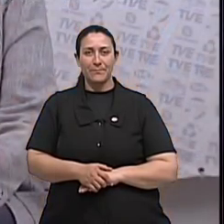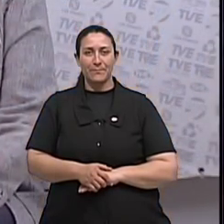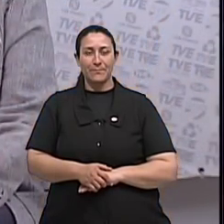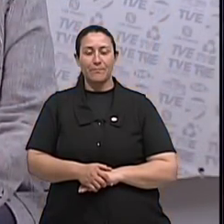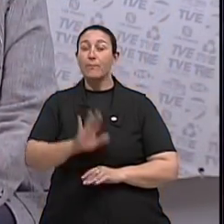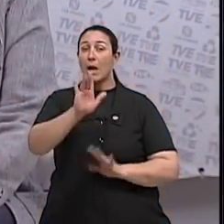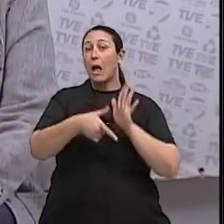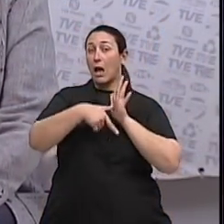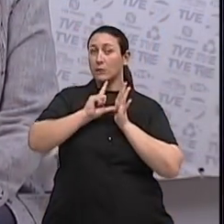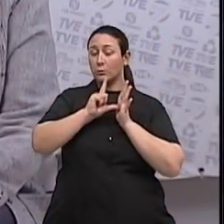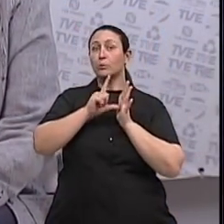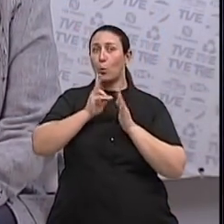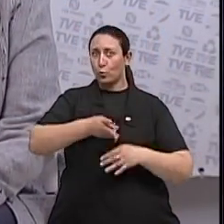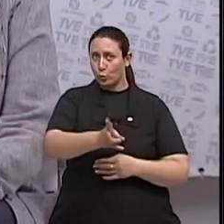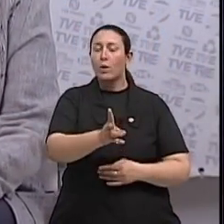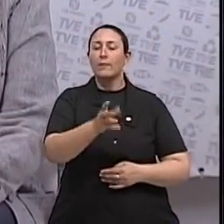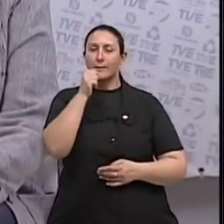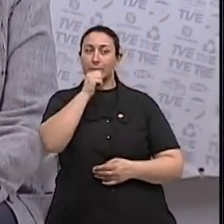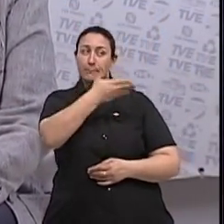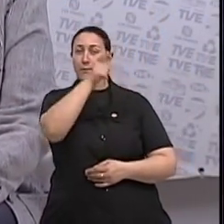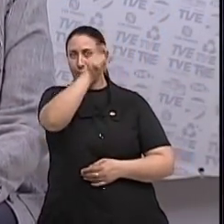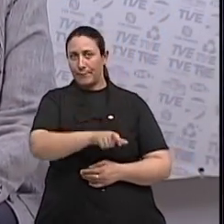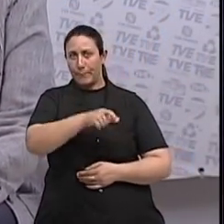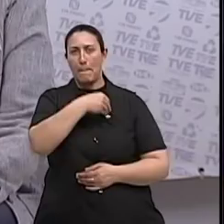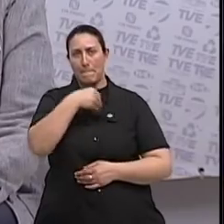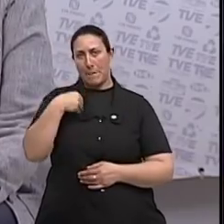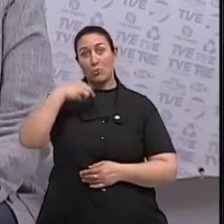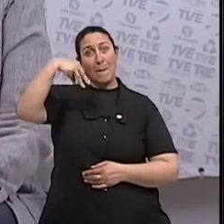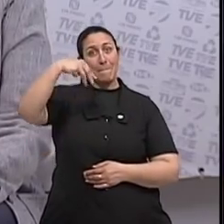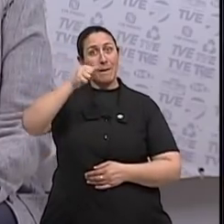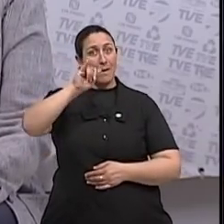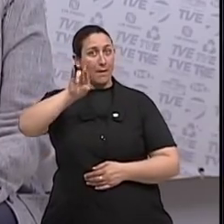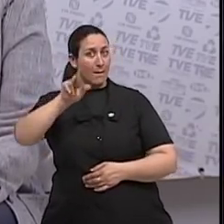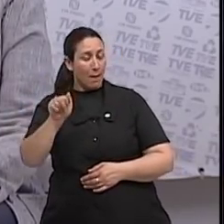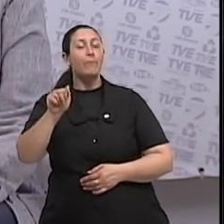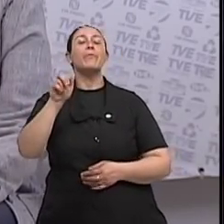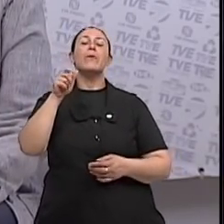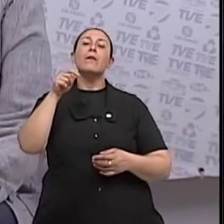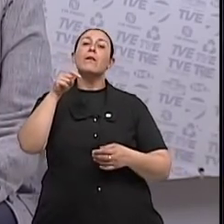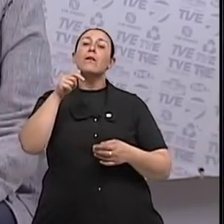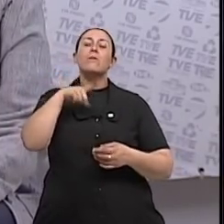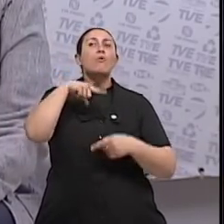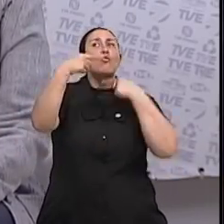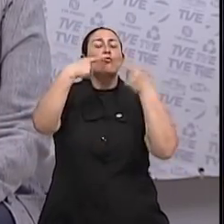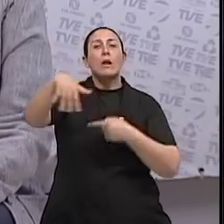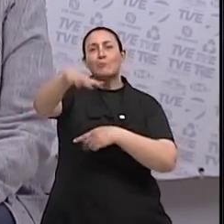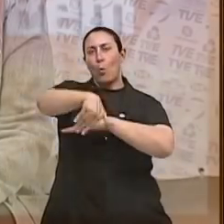Antes de continuar a nossa conversa com a doutora Mayra, nós vamos a mais algumas dúvidas dos nossos telespectadores.